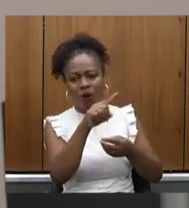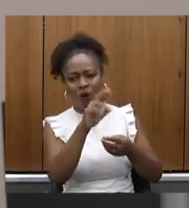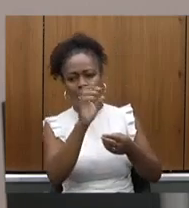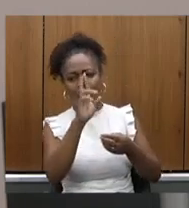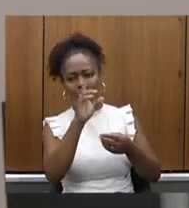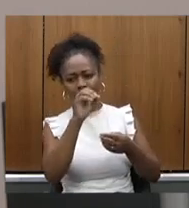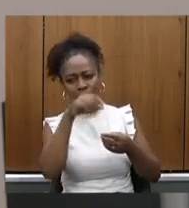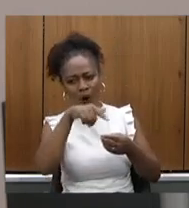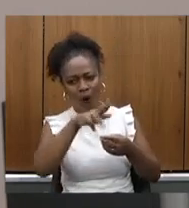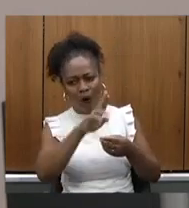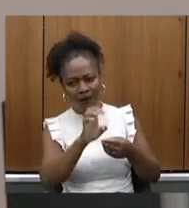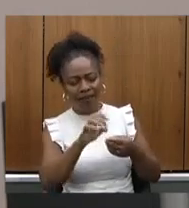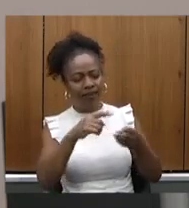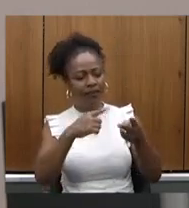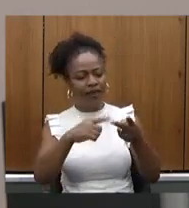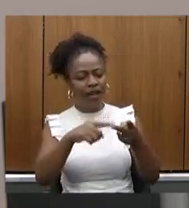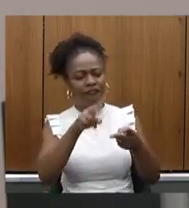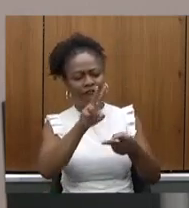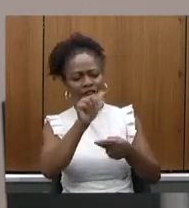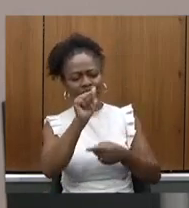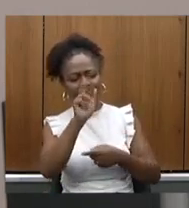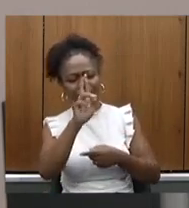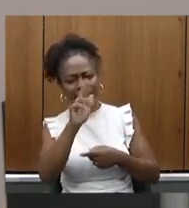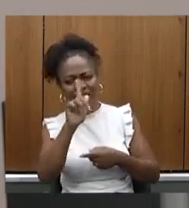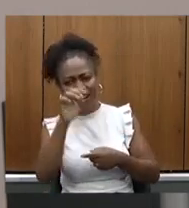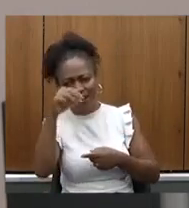Bonita Pimenta Guapé